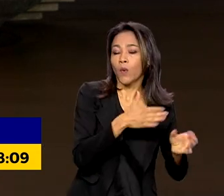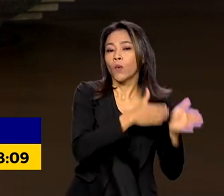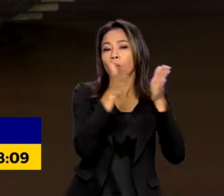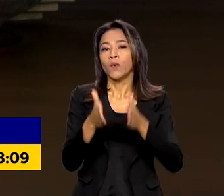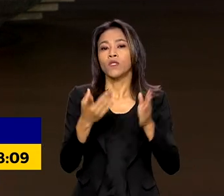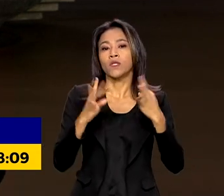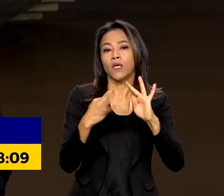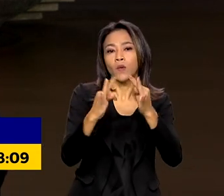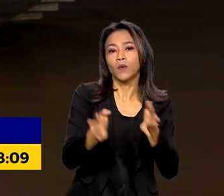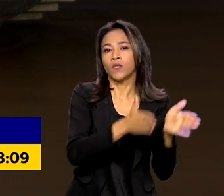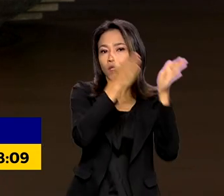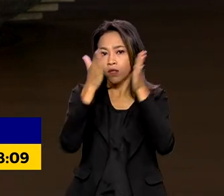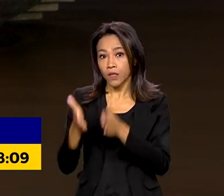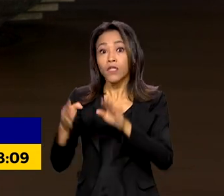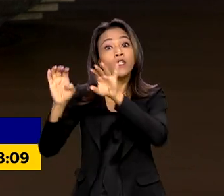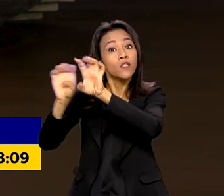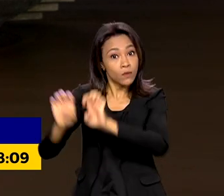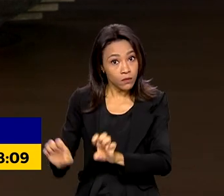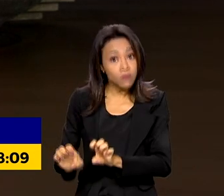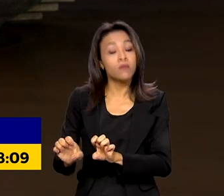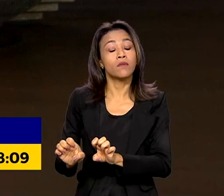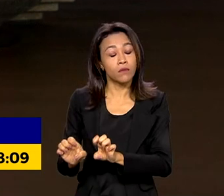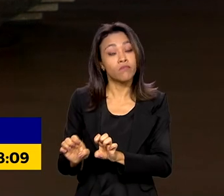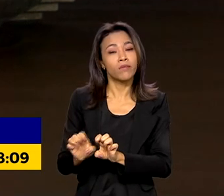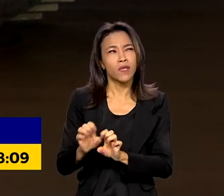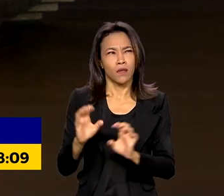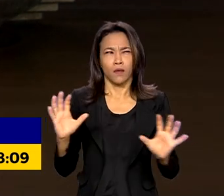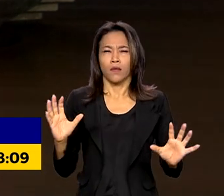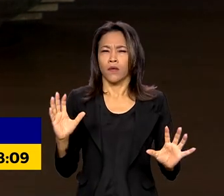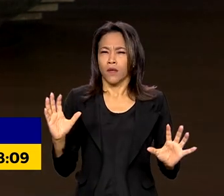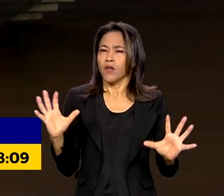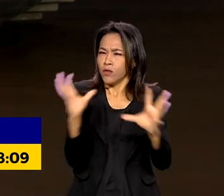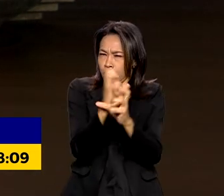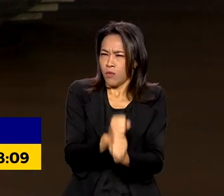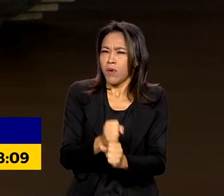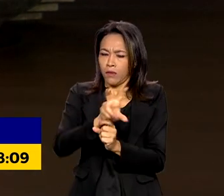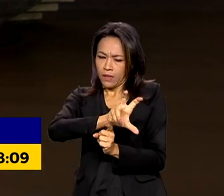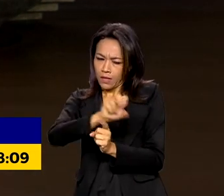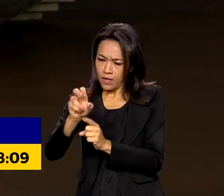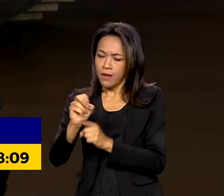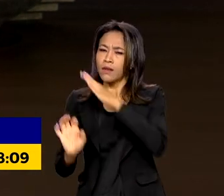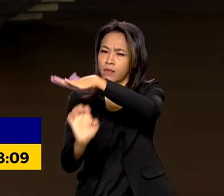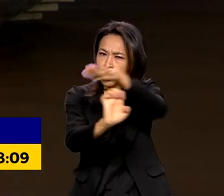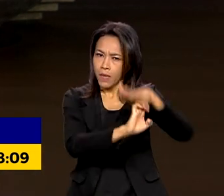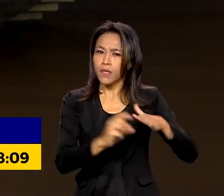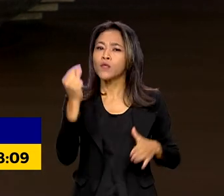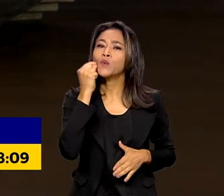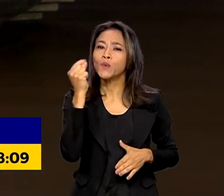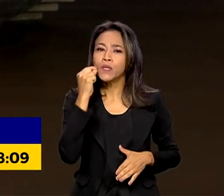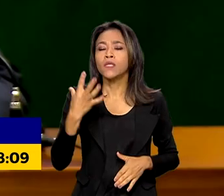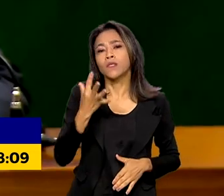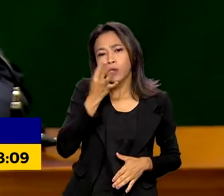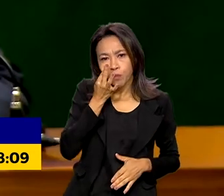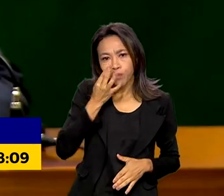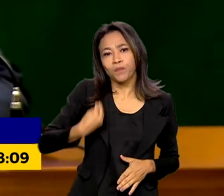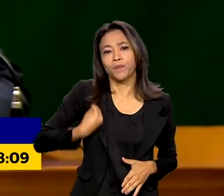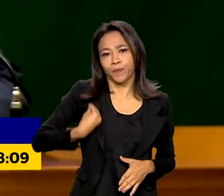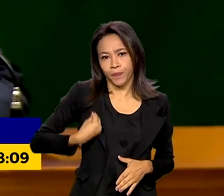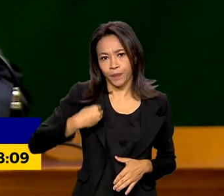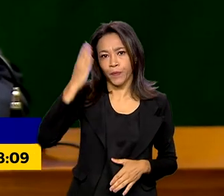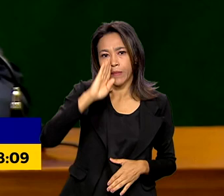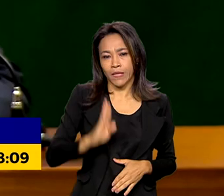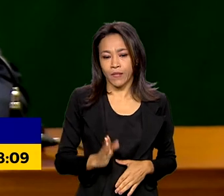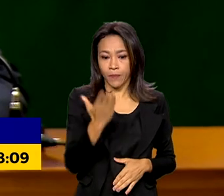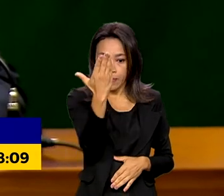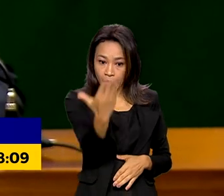inovação e infraestrutura. Cerca de 500 empresas suíças estão presentes no Brasil. O conselheiro